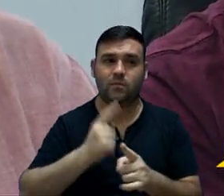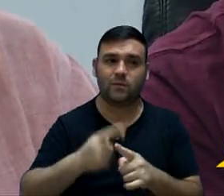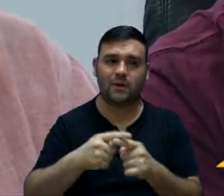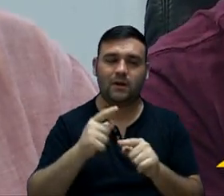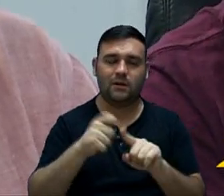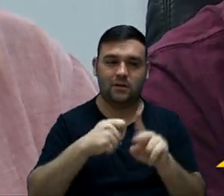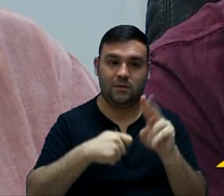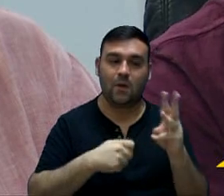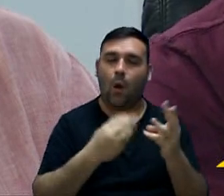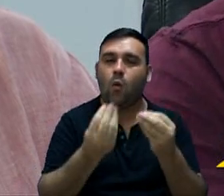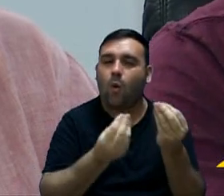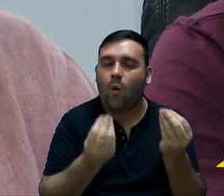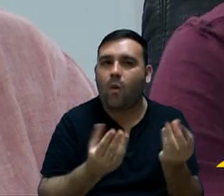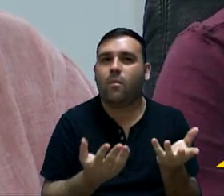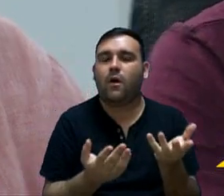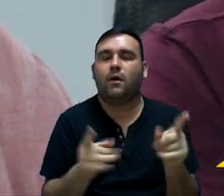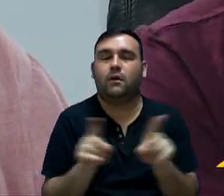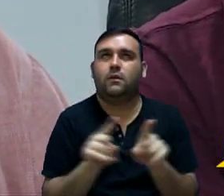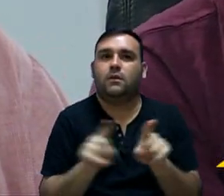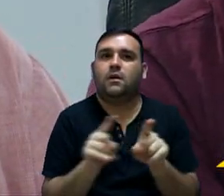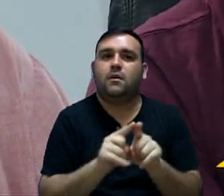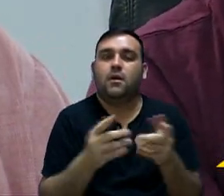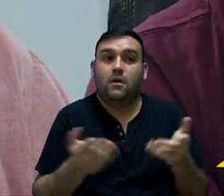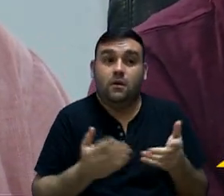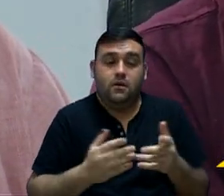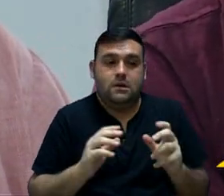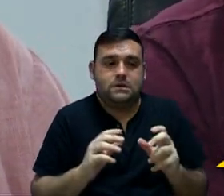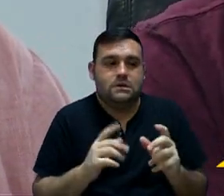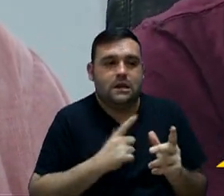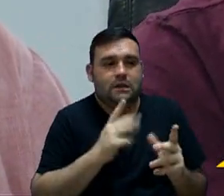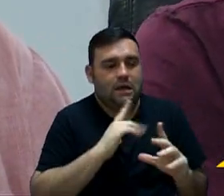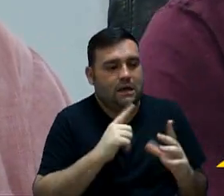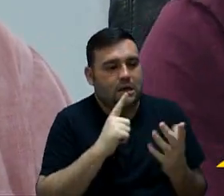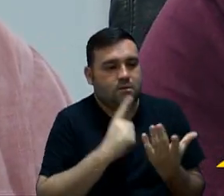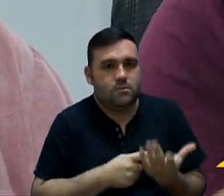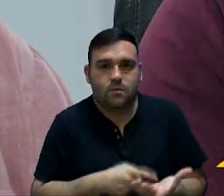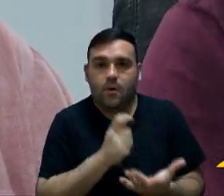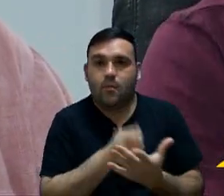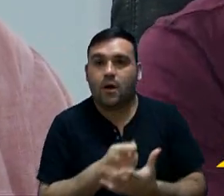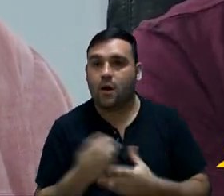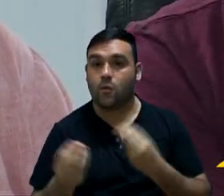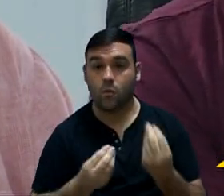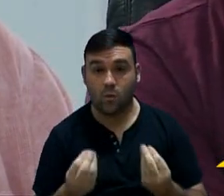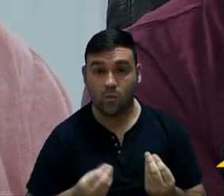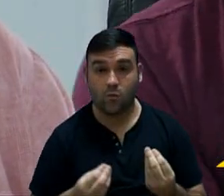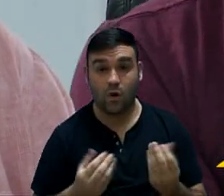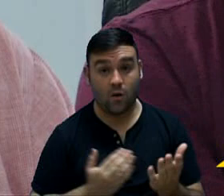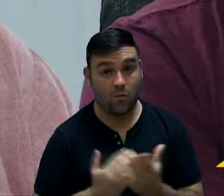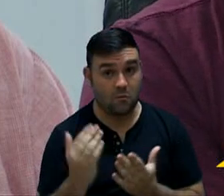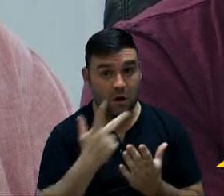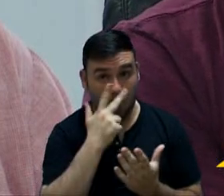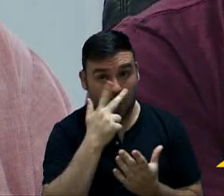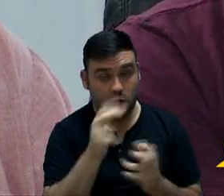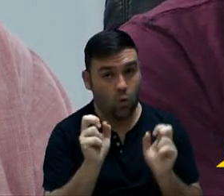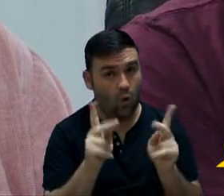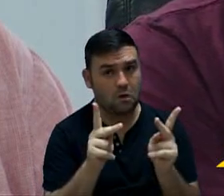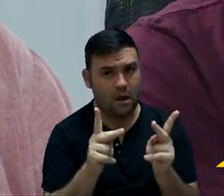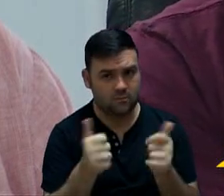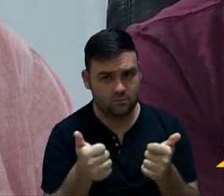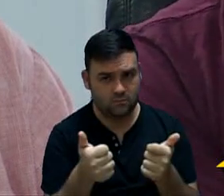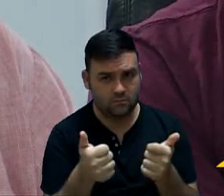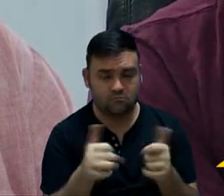nesse primeiro trimestre, como é que estão esses empenhos. A princípio, está tudo ok, secretário?